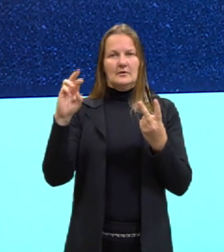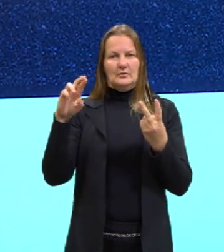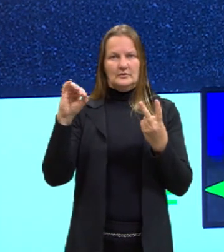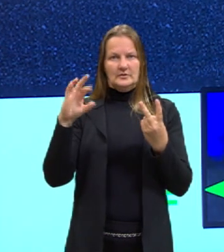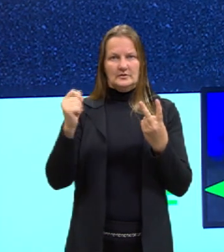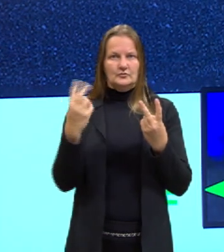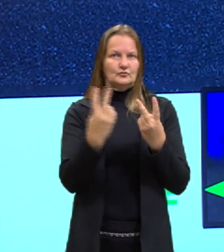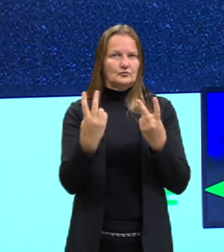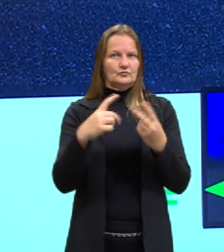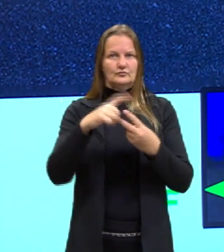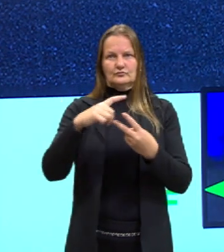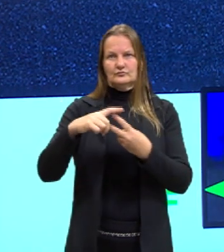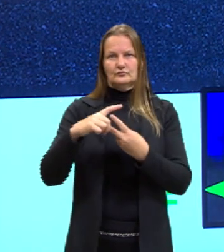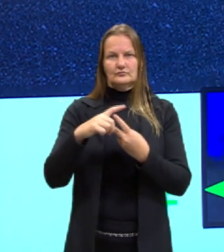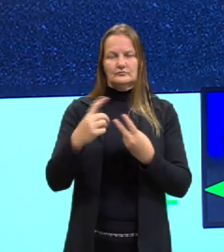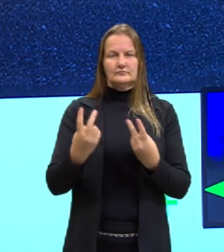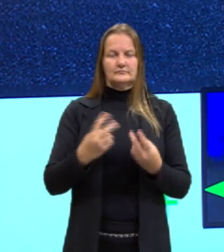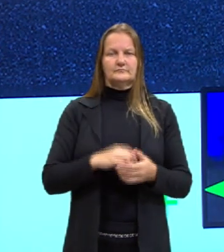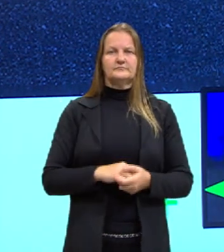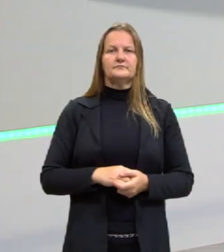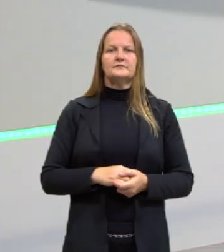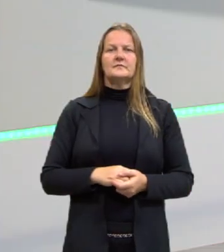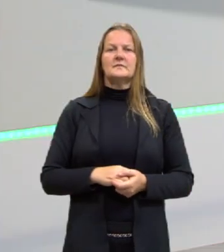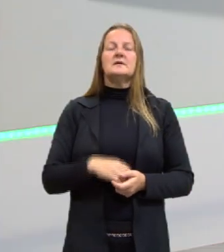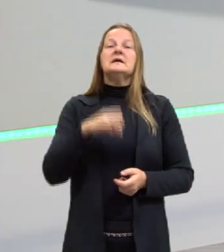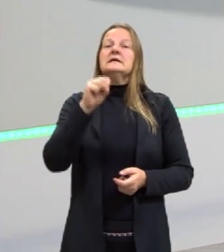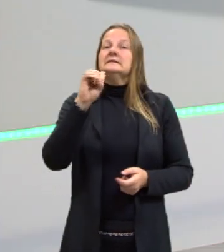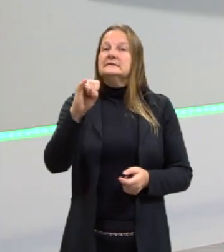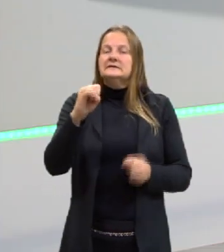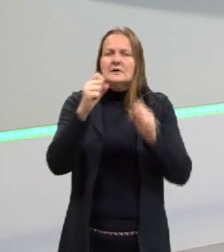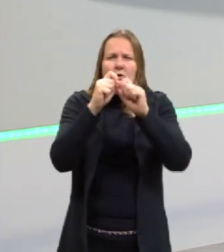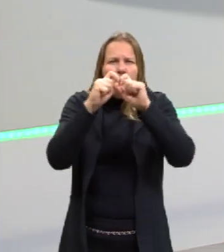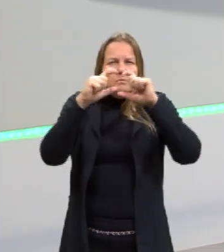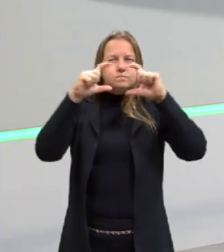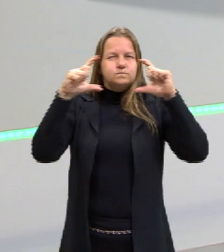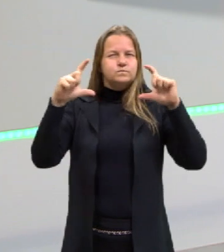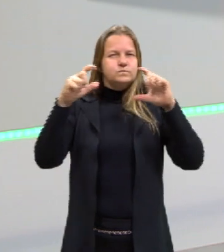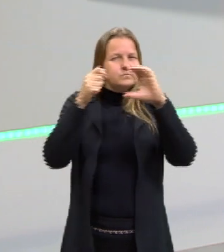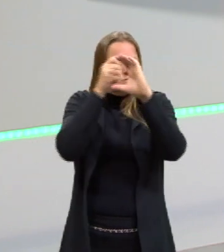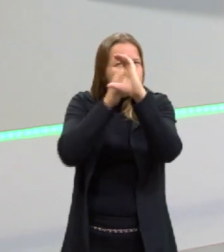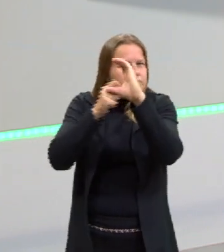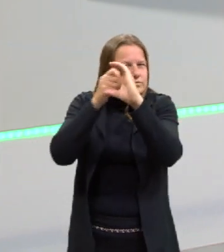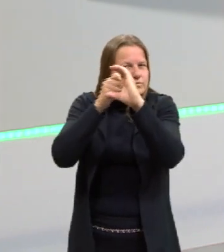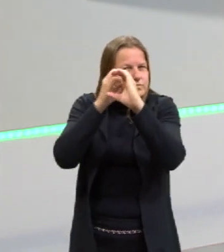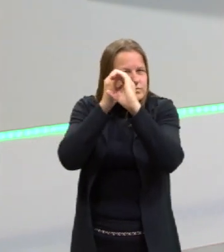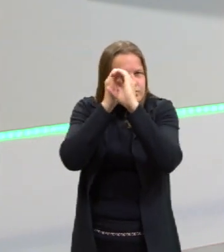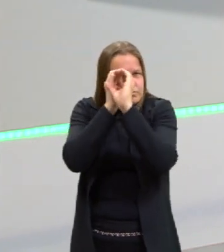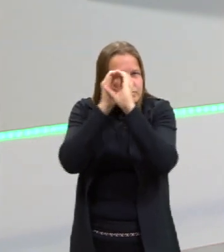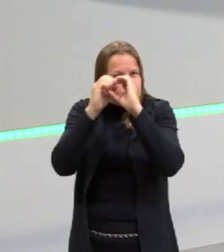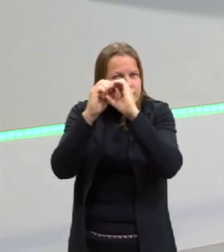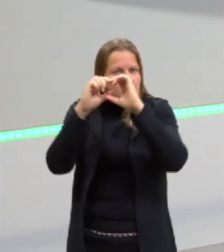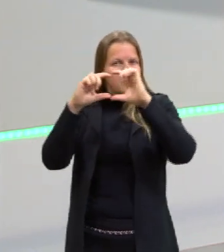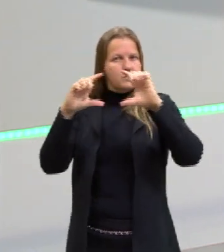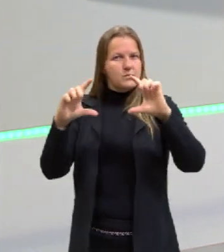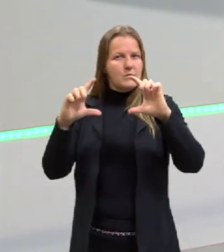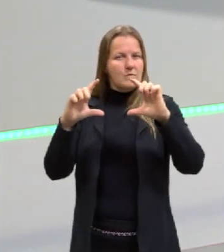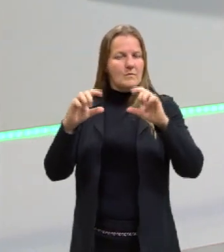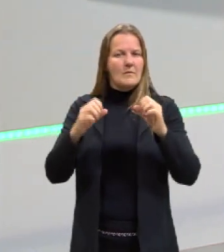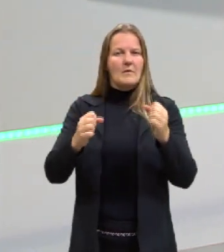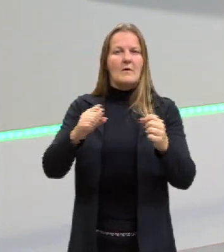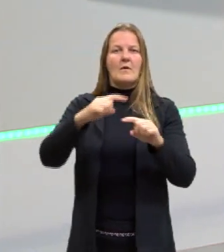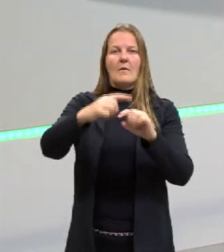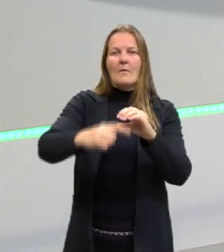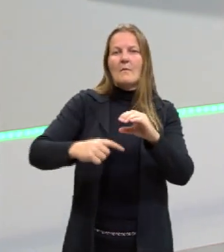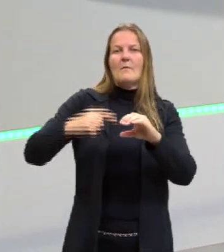caloria. Bom, se a gente der um zoom maior, é importante falar um pouquinho sobre isso, nessa roda do carro.